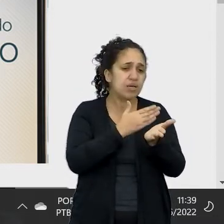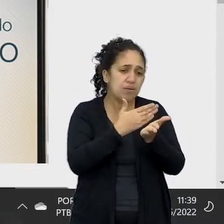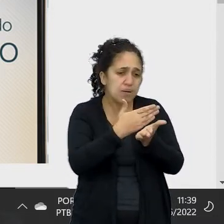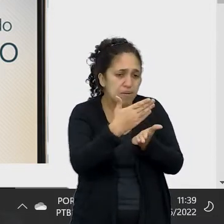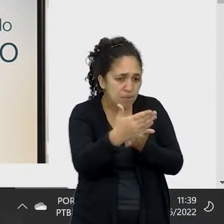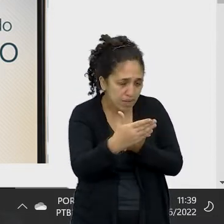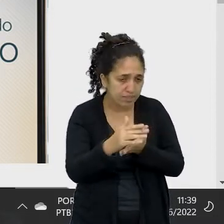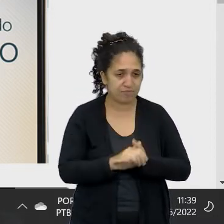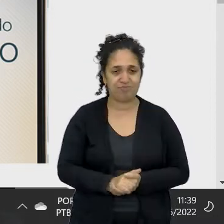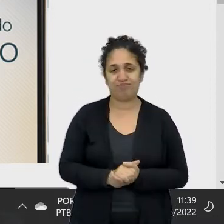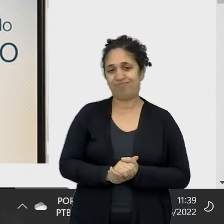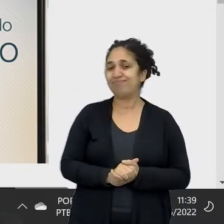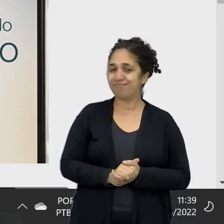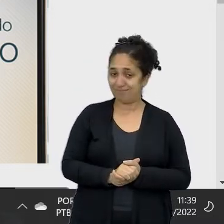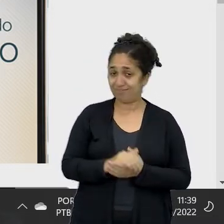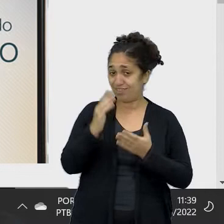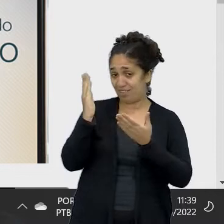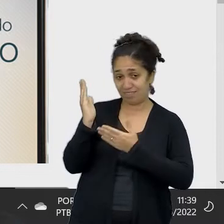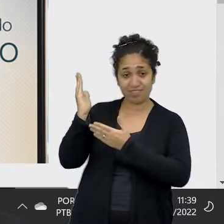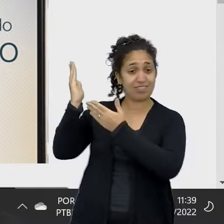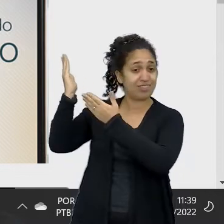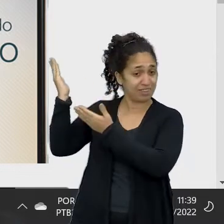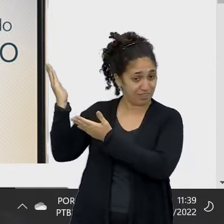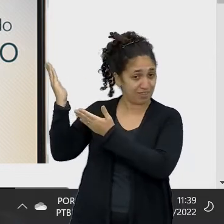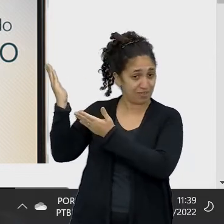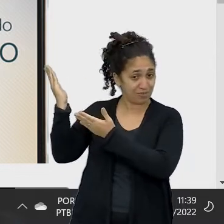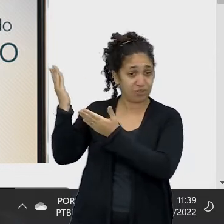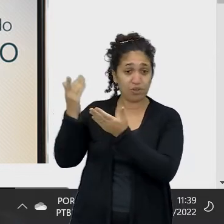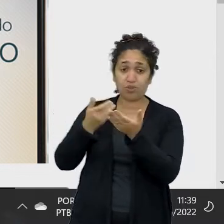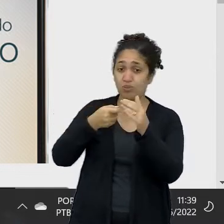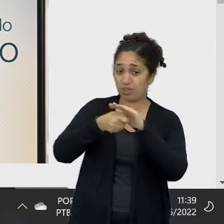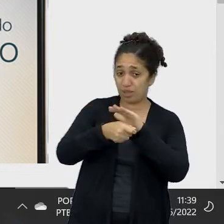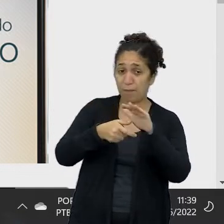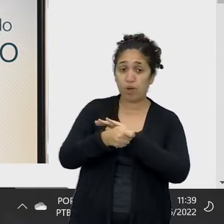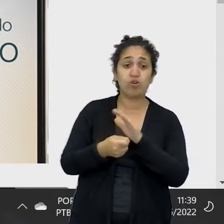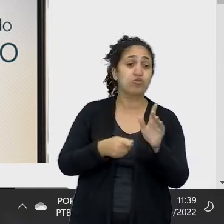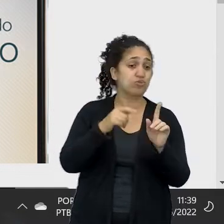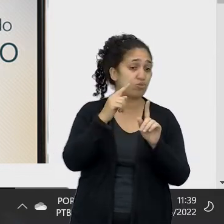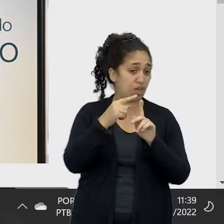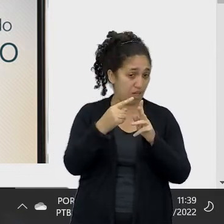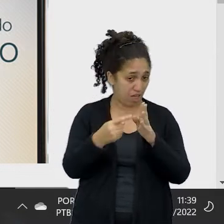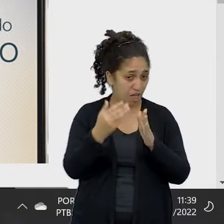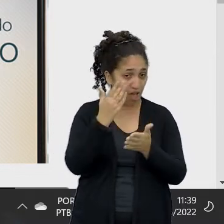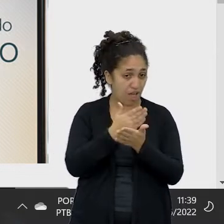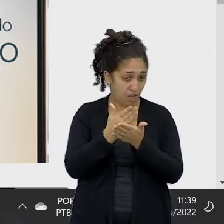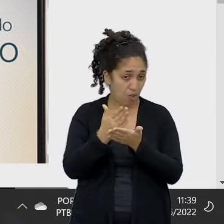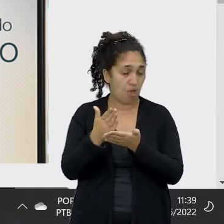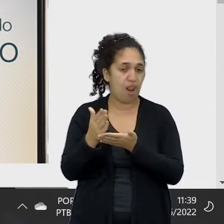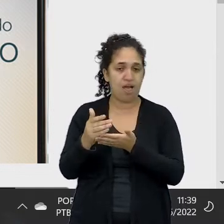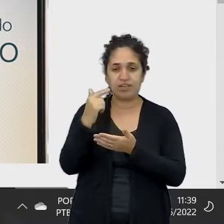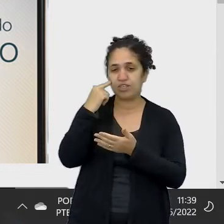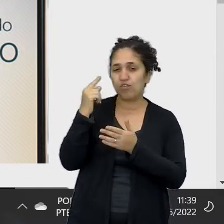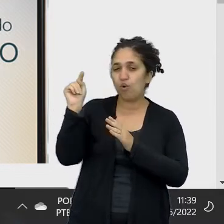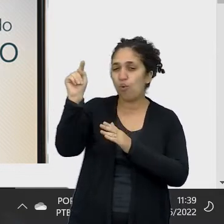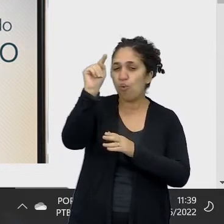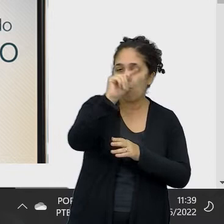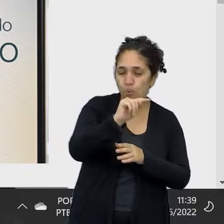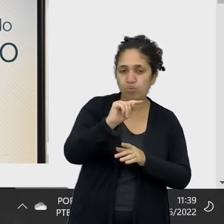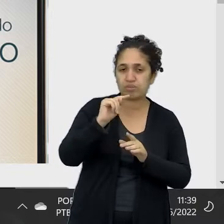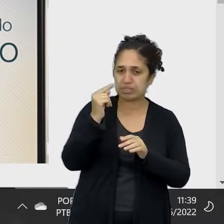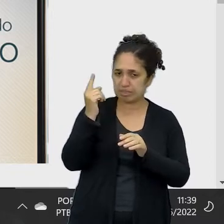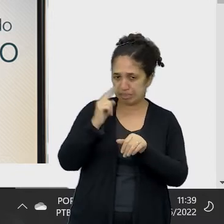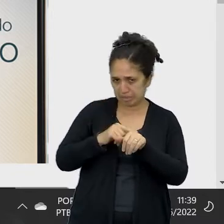bem importante. Então, essa aplicação aí com depósitos, eu vou passar de um por um se der tempo, senão eu convido vocês a entrar,